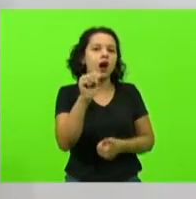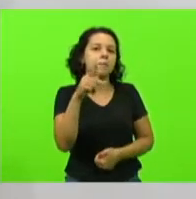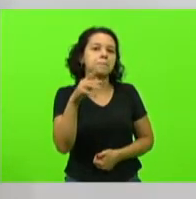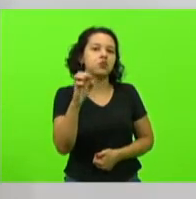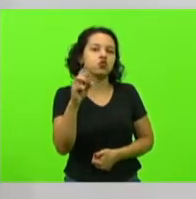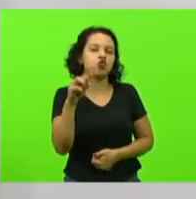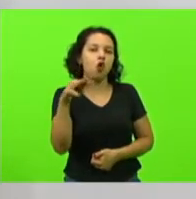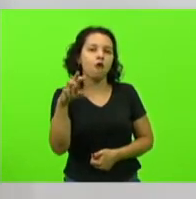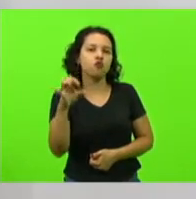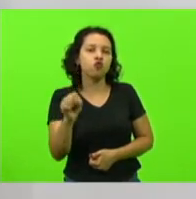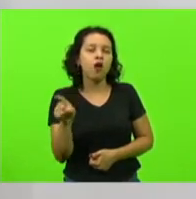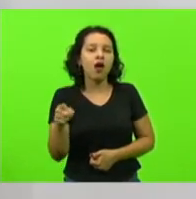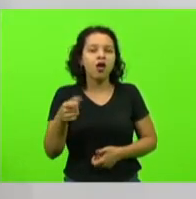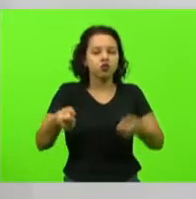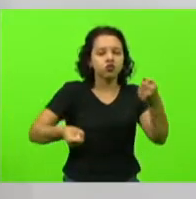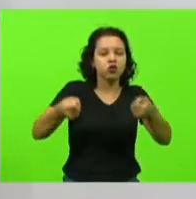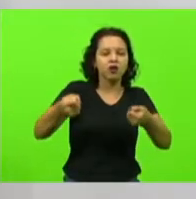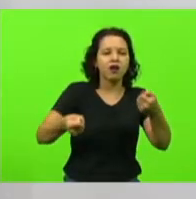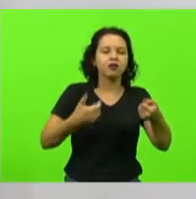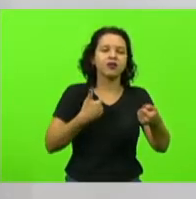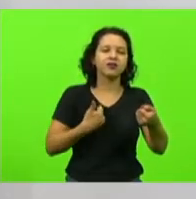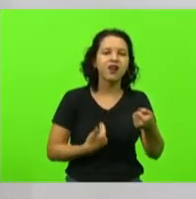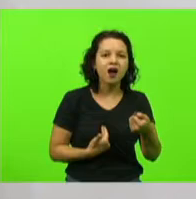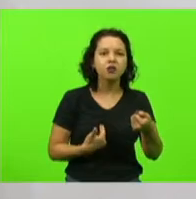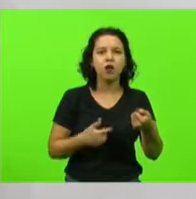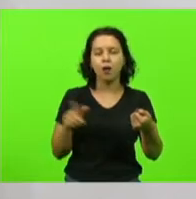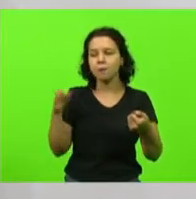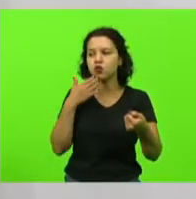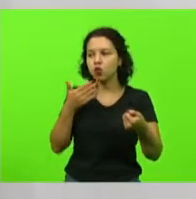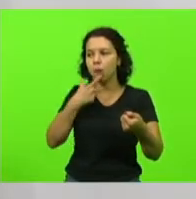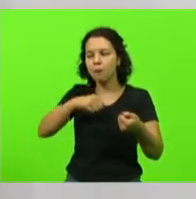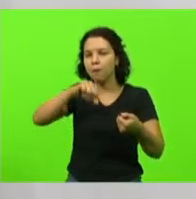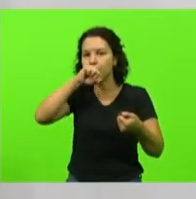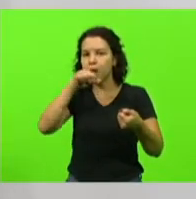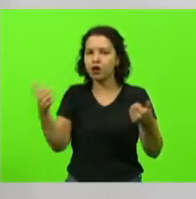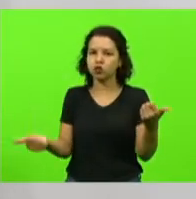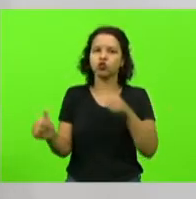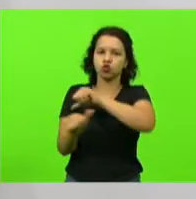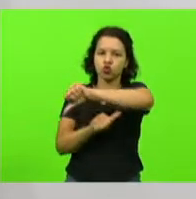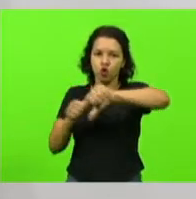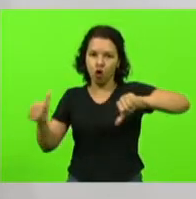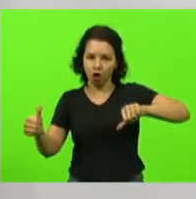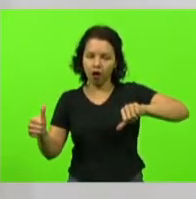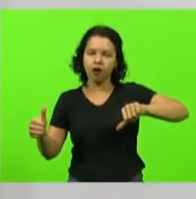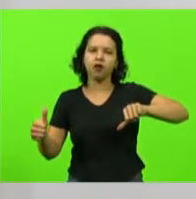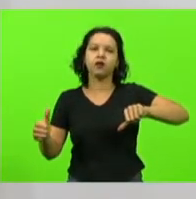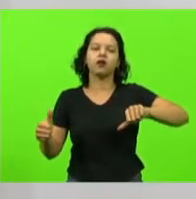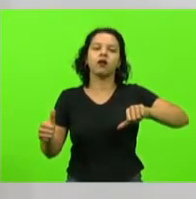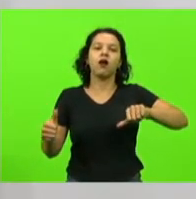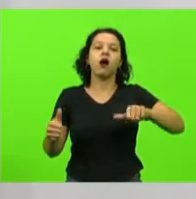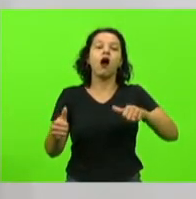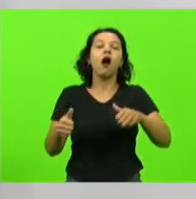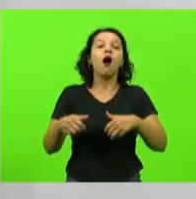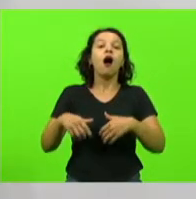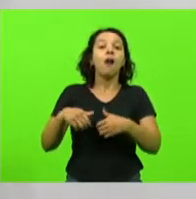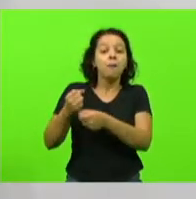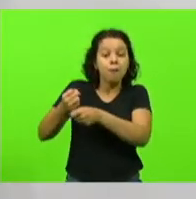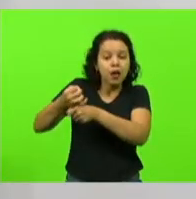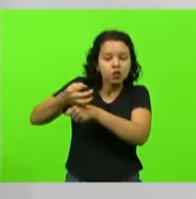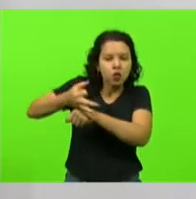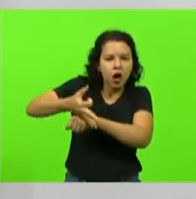de dirigir, passou a direção para o pai dele, na madrugada, um homem alcoolizado,